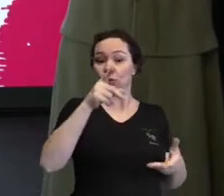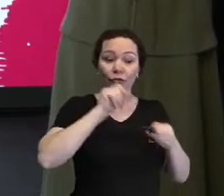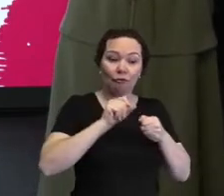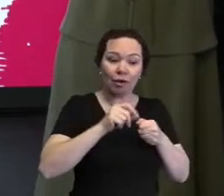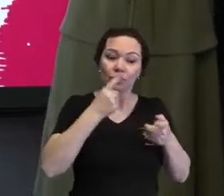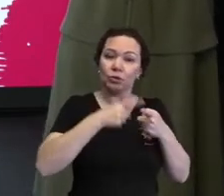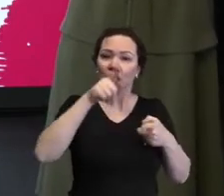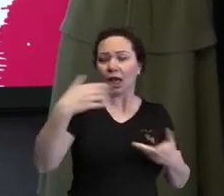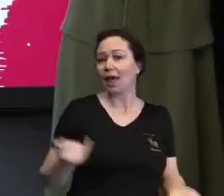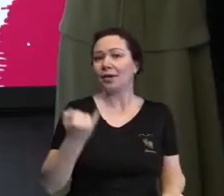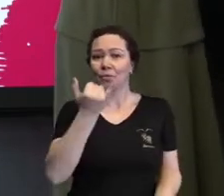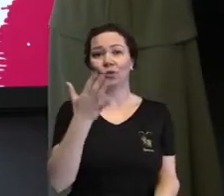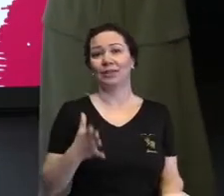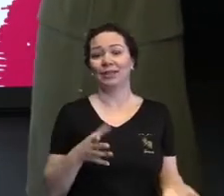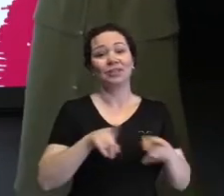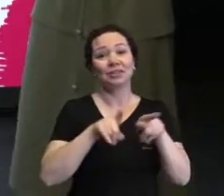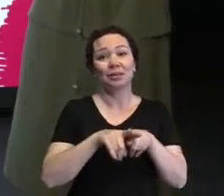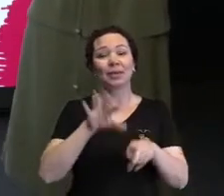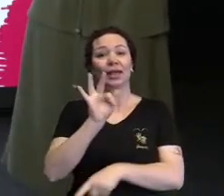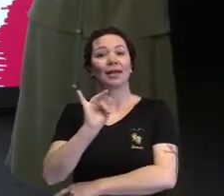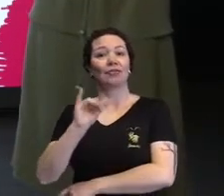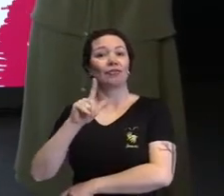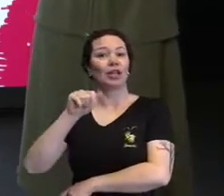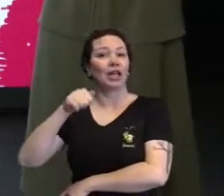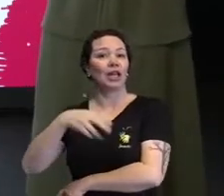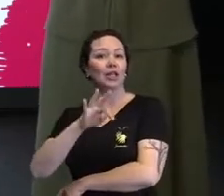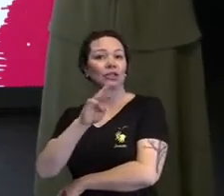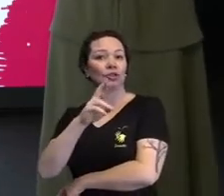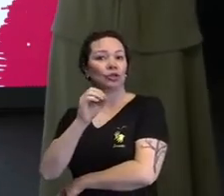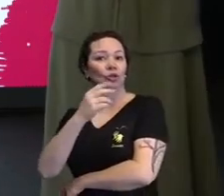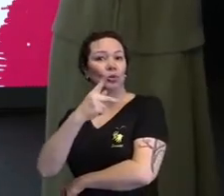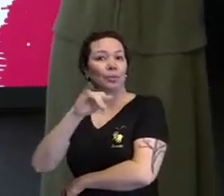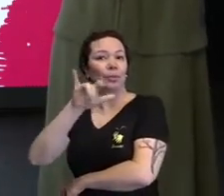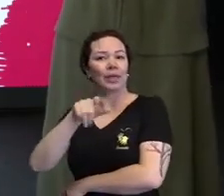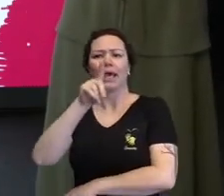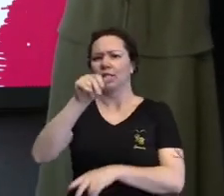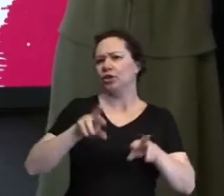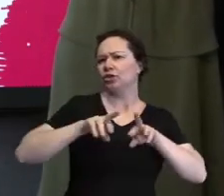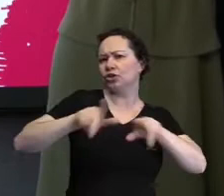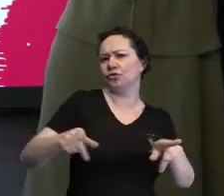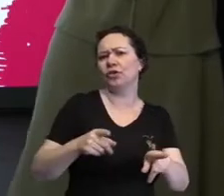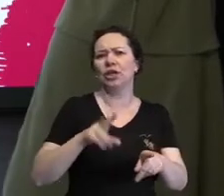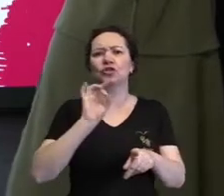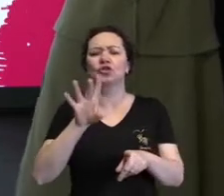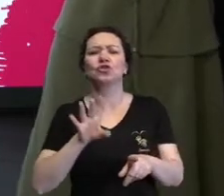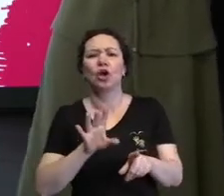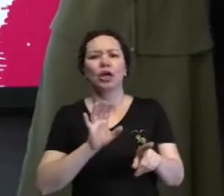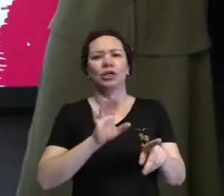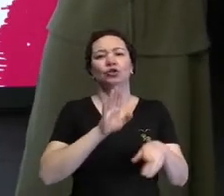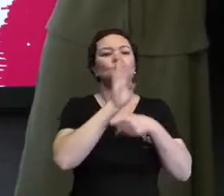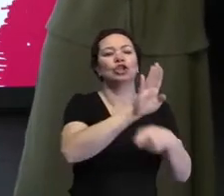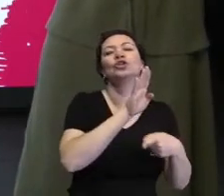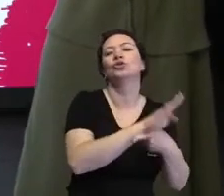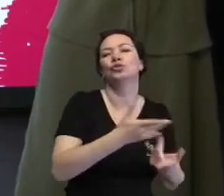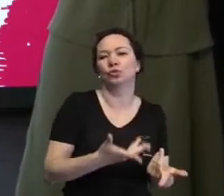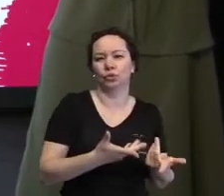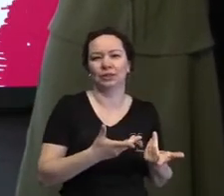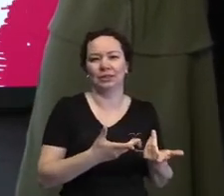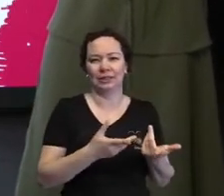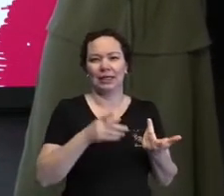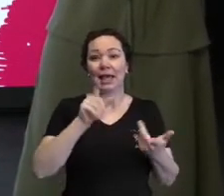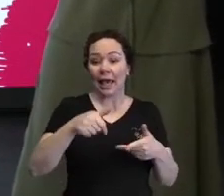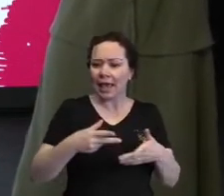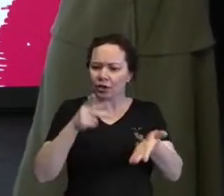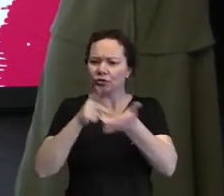encontro da filantropia, que é muito diferente do assistencialismo, e que trabalha aí com esse